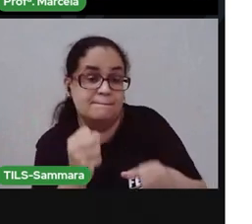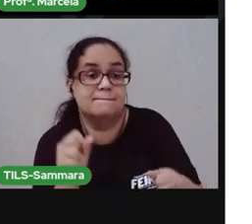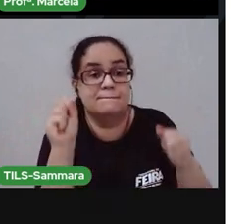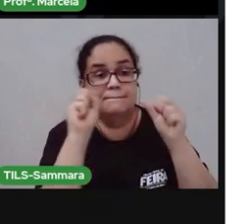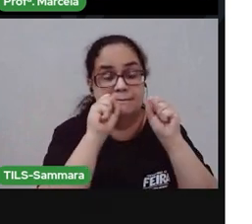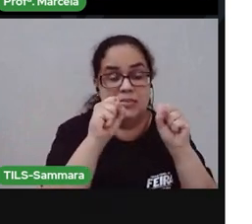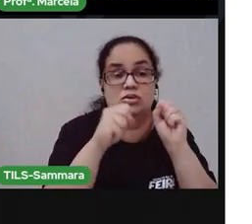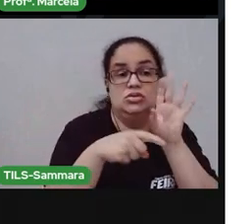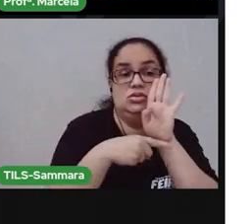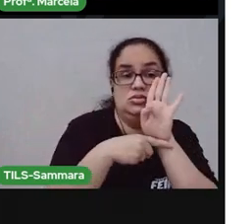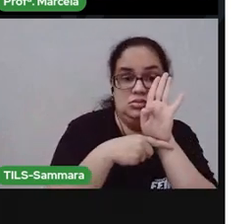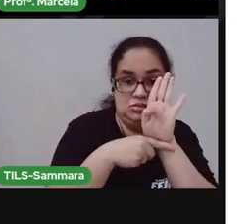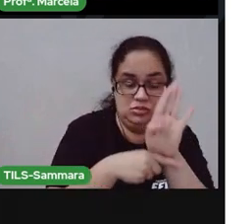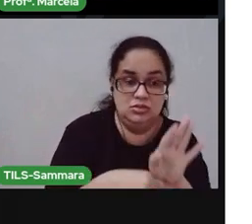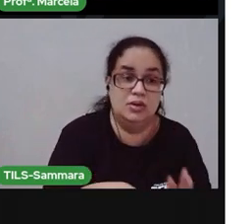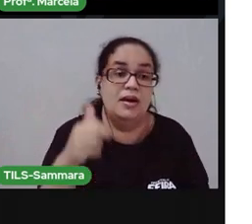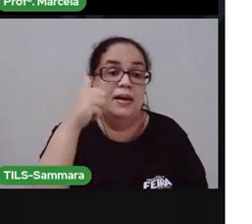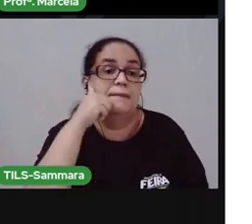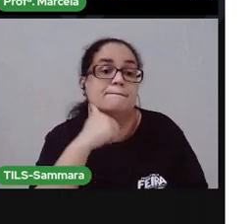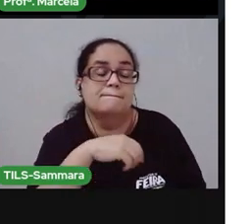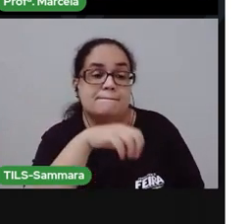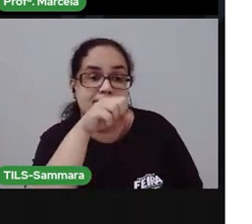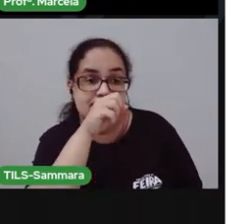para ajudar os seus pais.